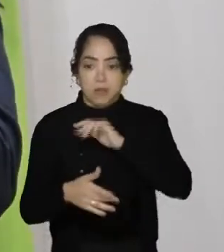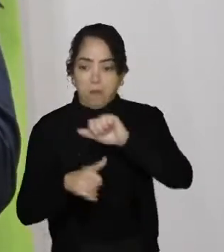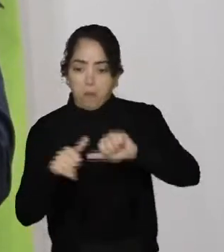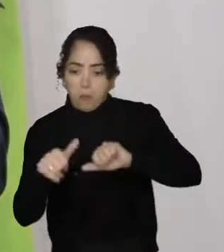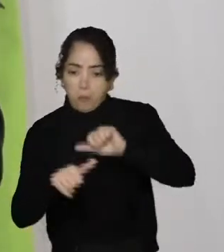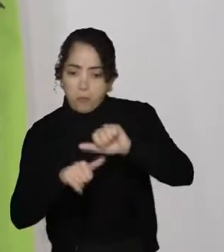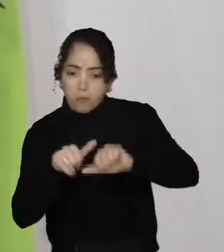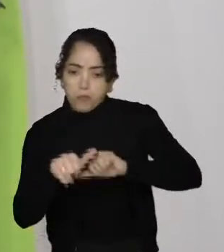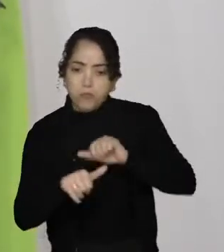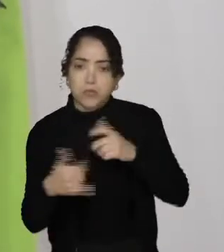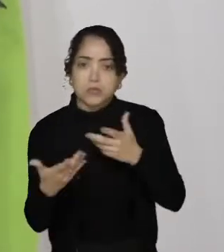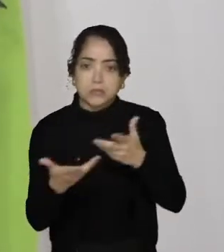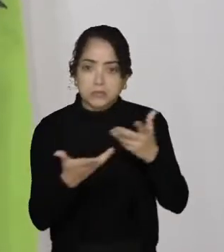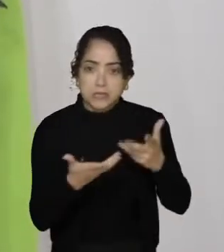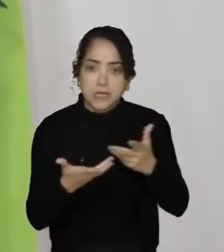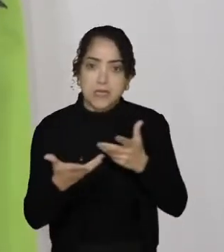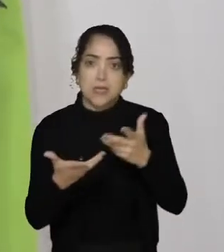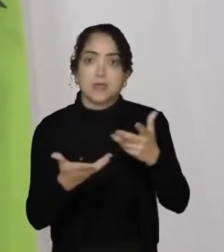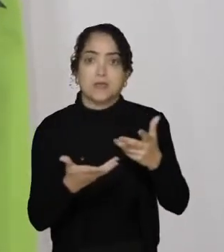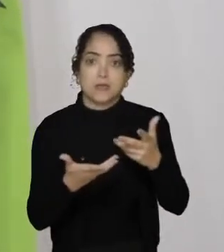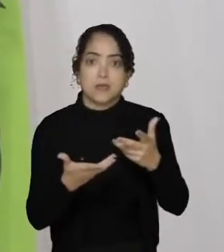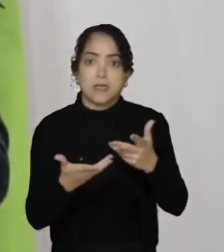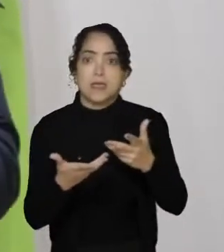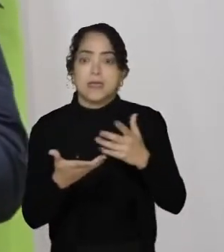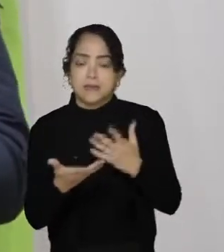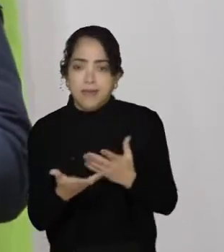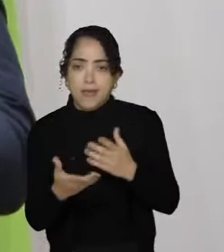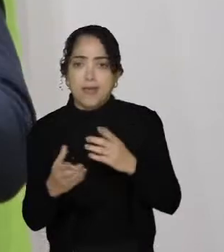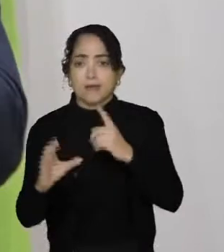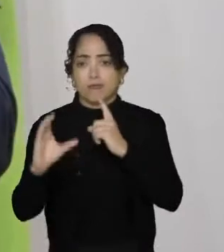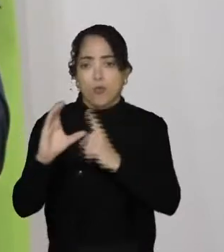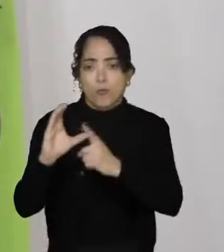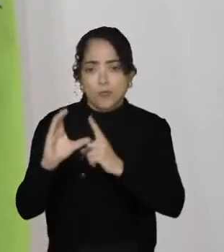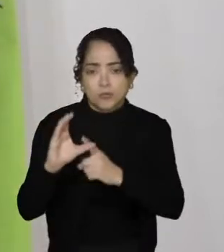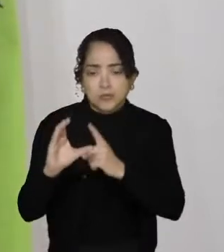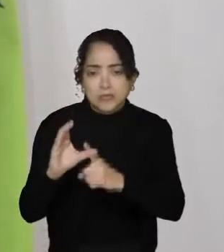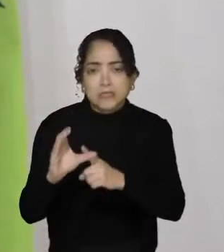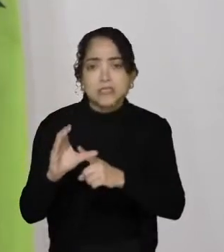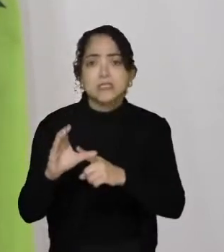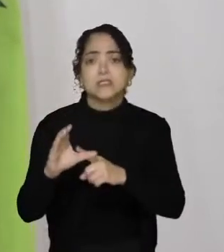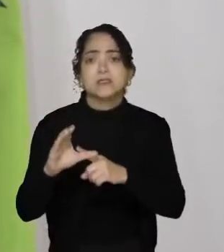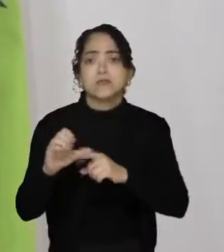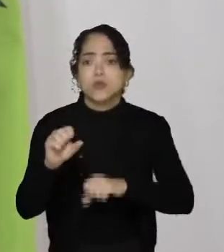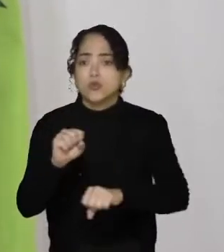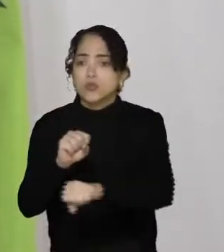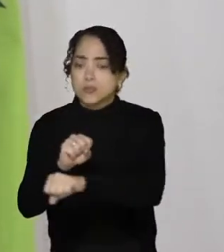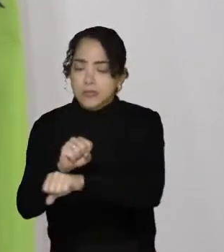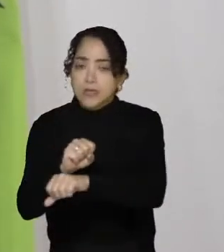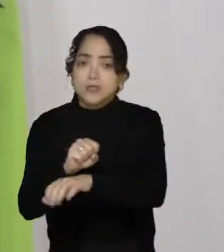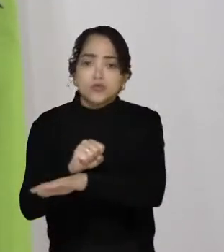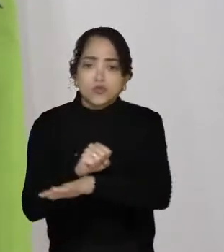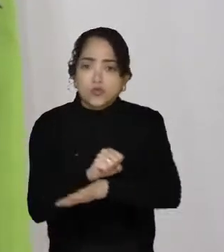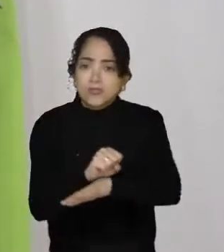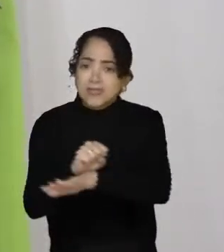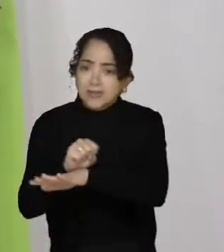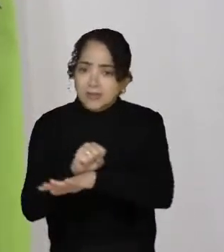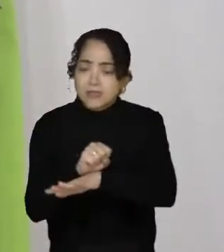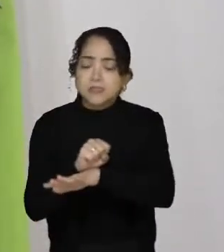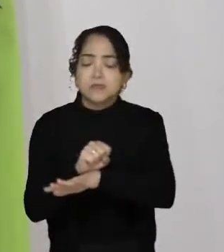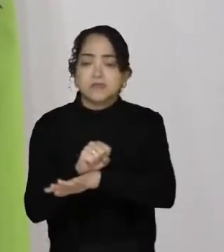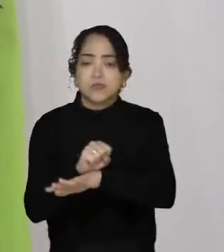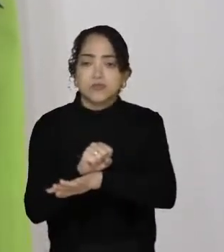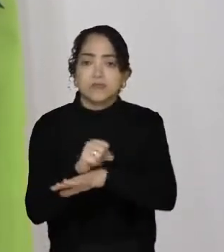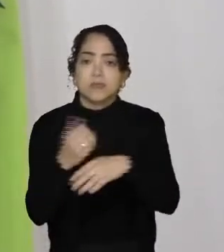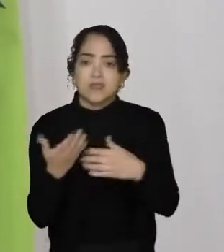Que são pessoas que querem o comunismo, que querem o socialismo. A gente sabe, eu até entendo. Não concordo, mas eu entendo essas